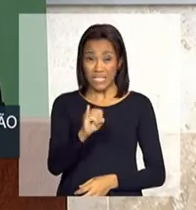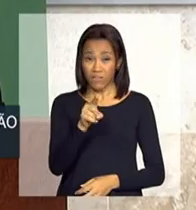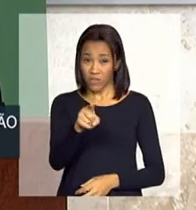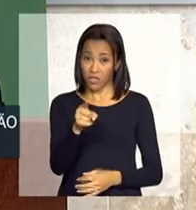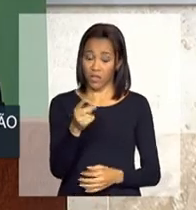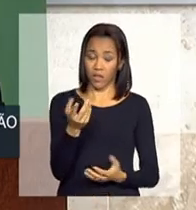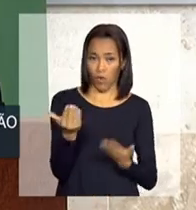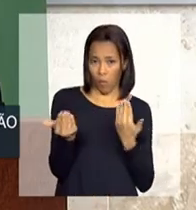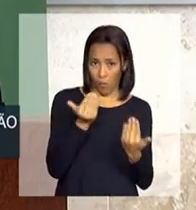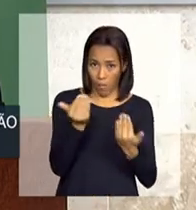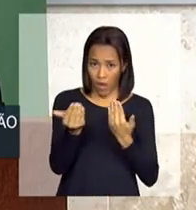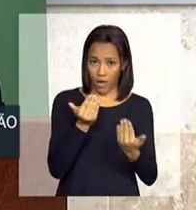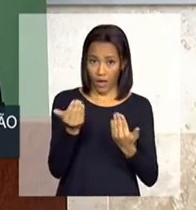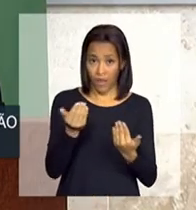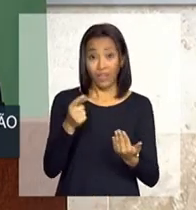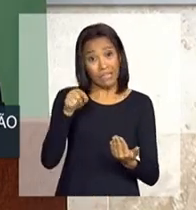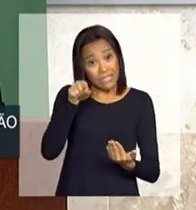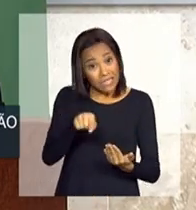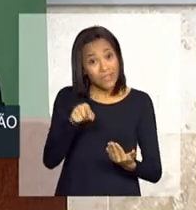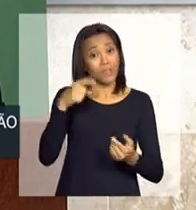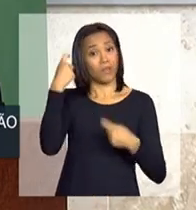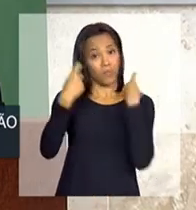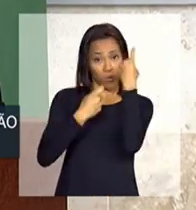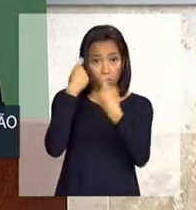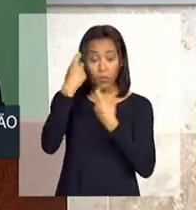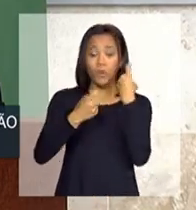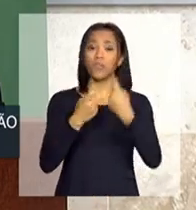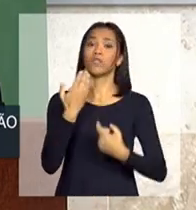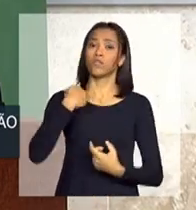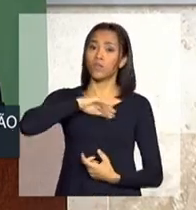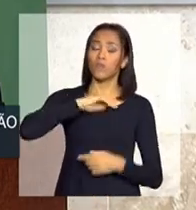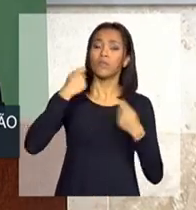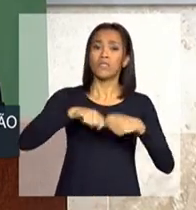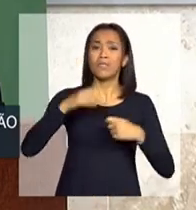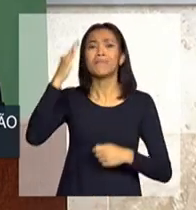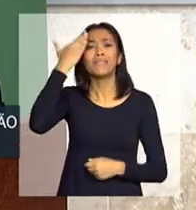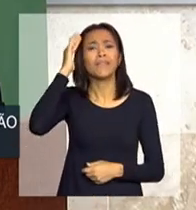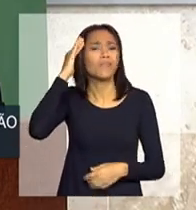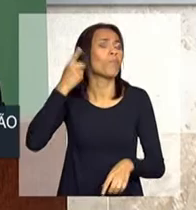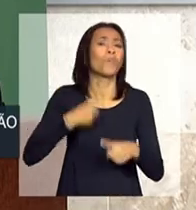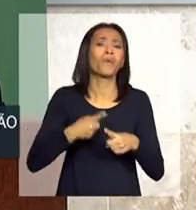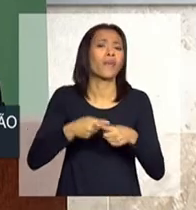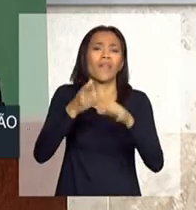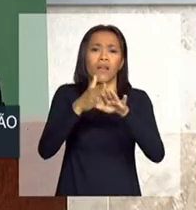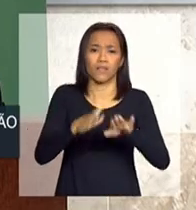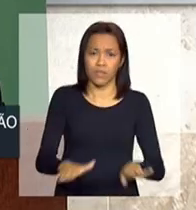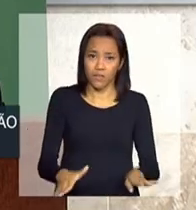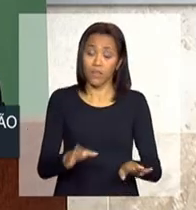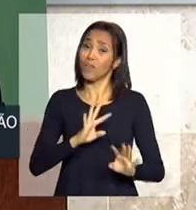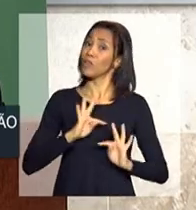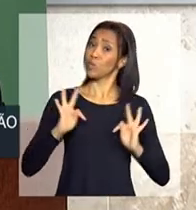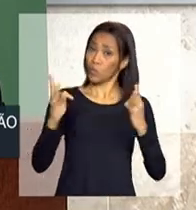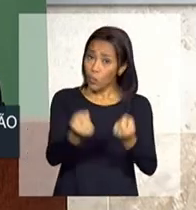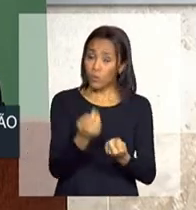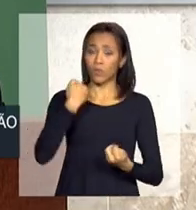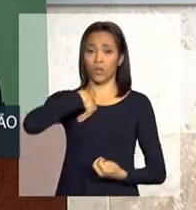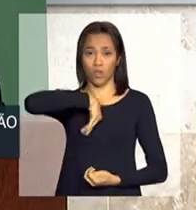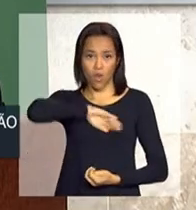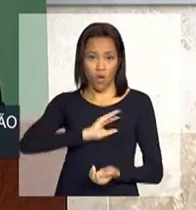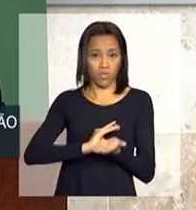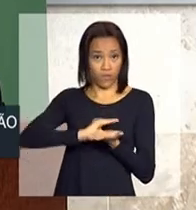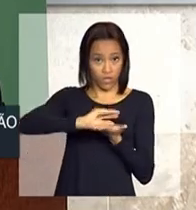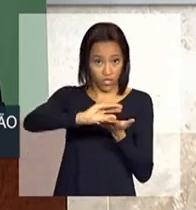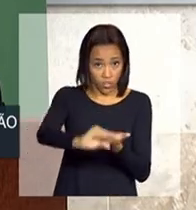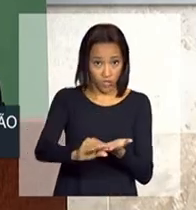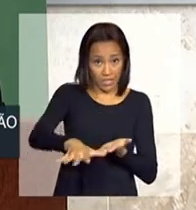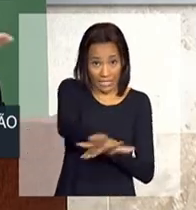volume, isso é uma coisa preocupante. Nós temos de entender por quê? Porque nem tudo do nosso investimento em ciência